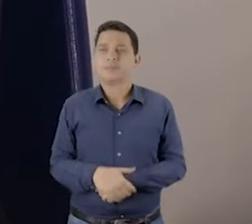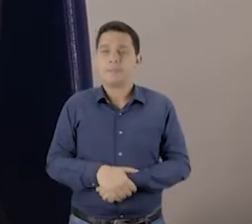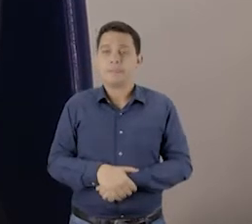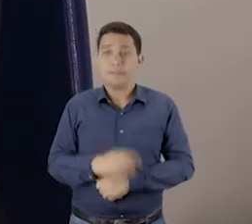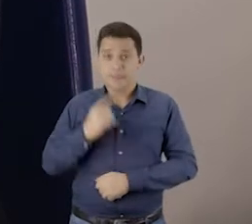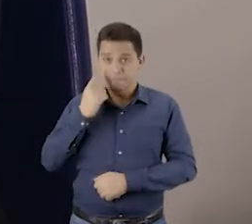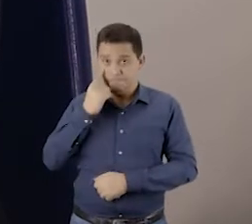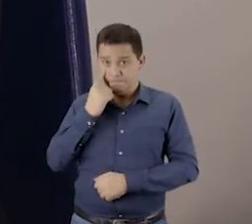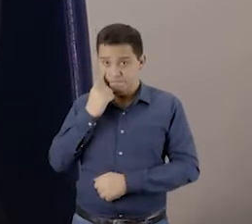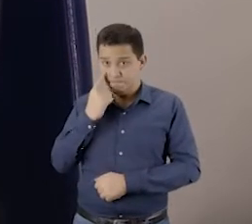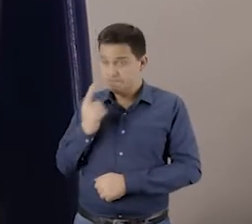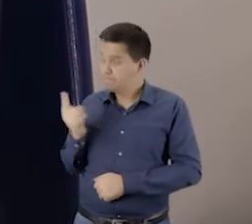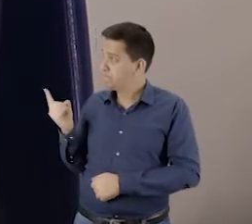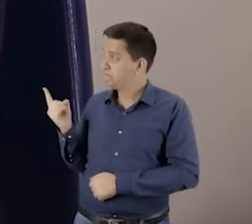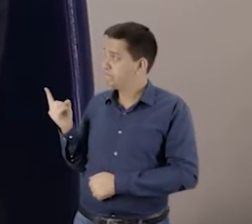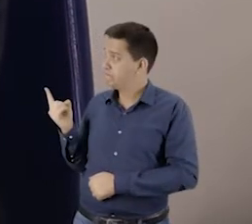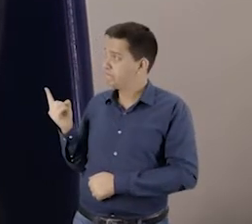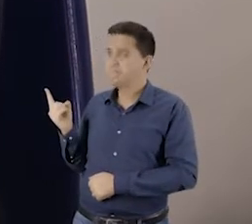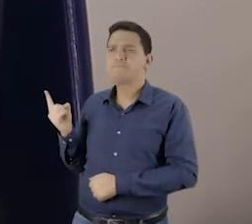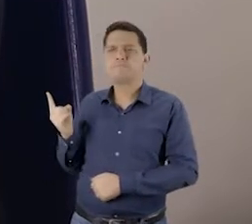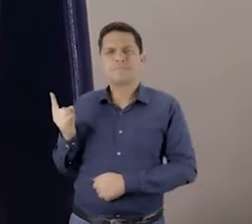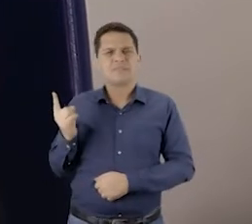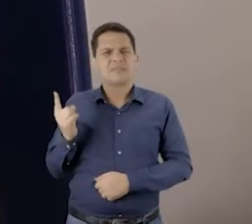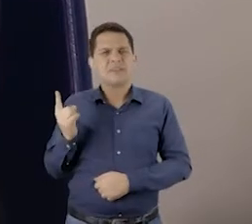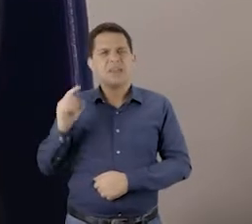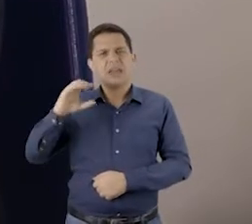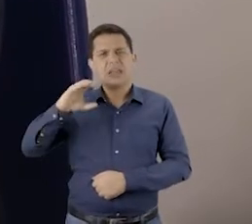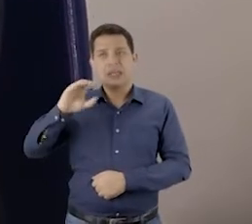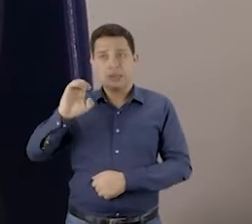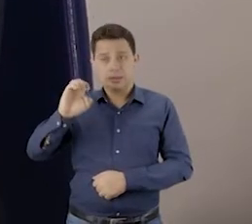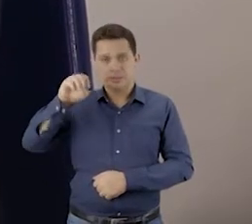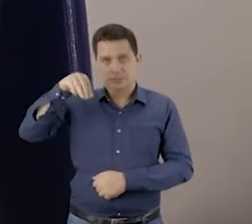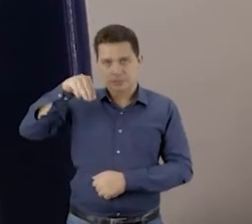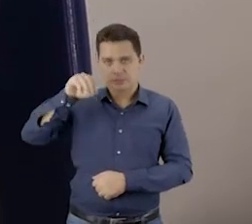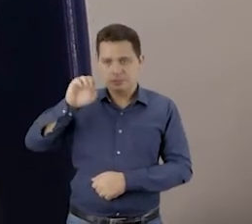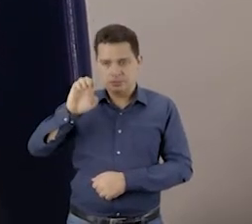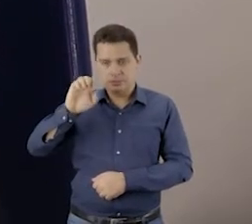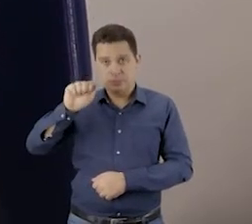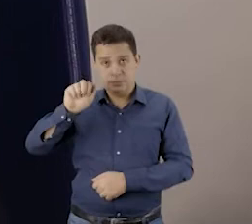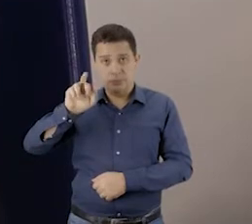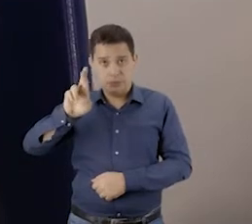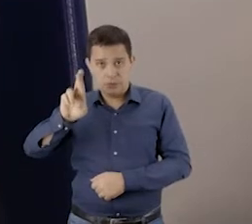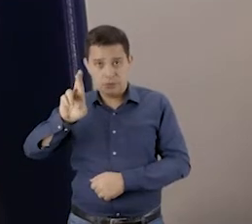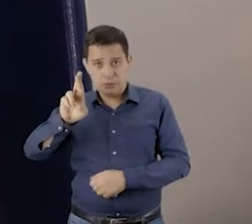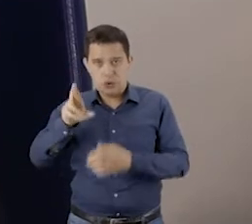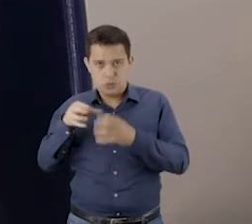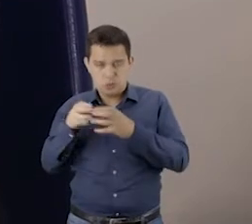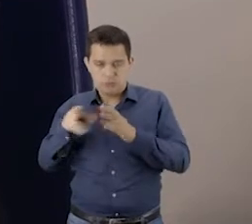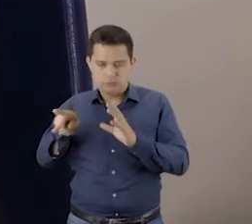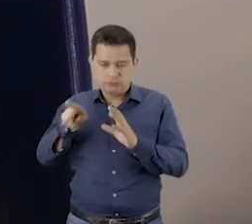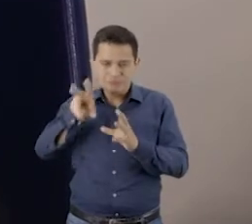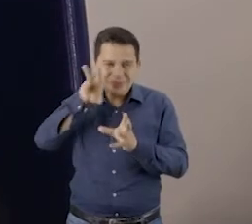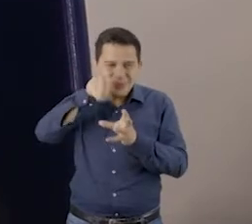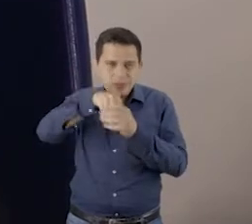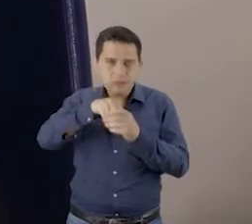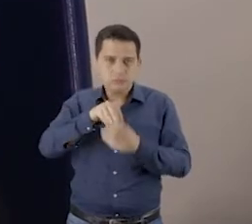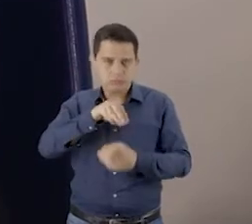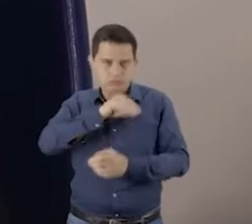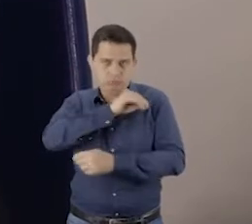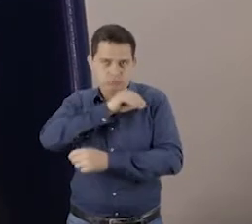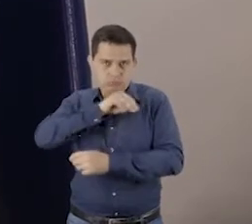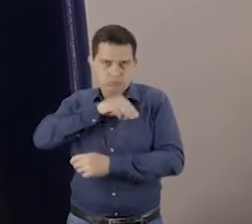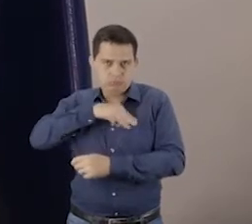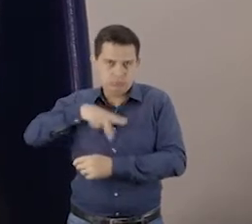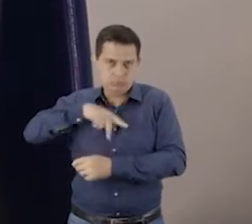do Rio, tem o nome e Coordenadoria de Mediação, Métodos Autocompositivos e Sistema Restaurativo.